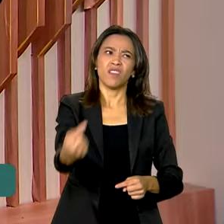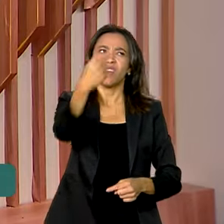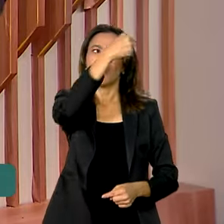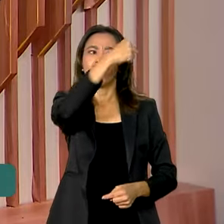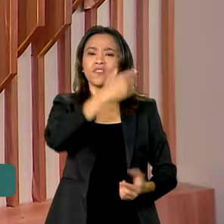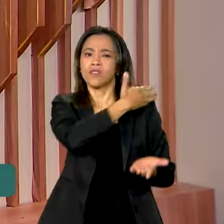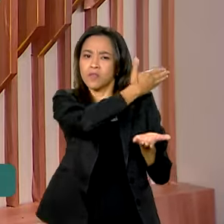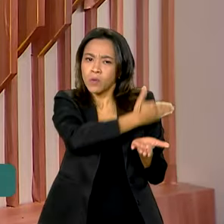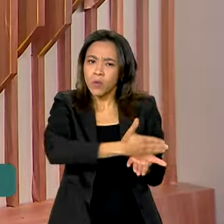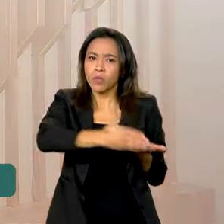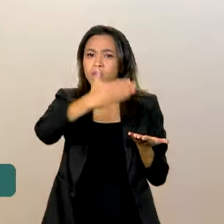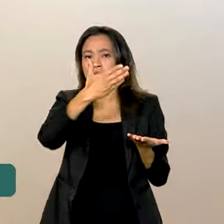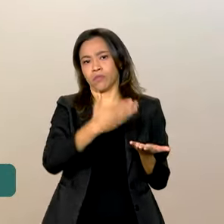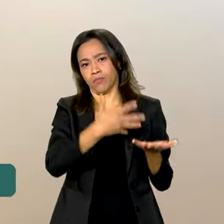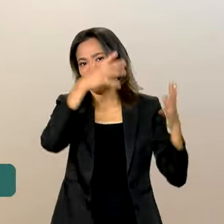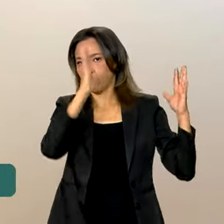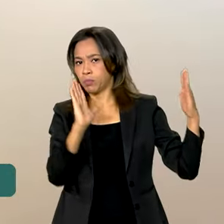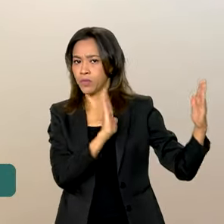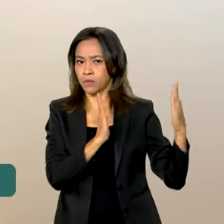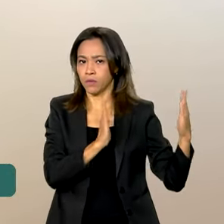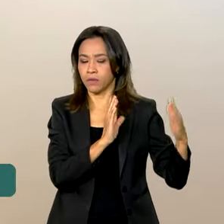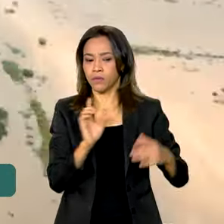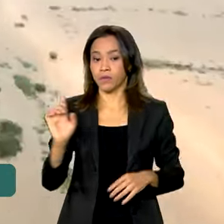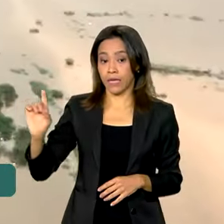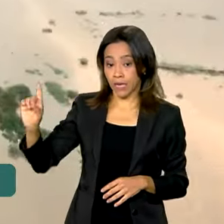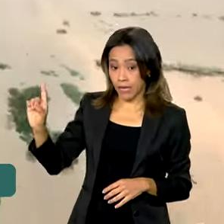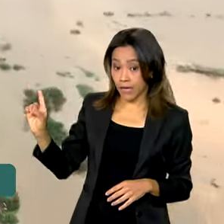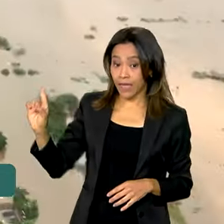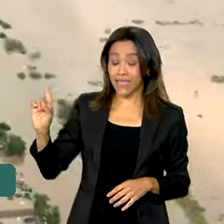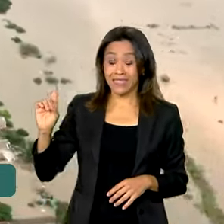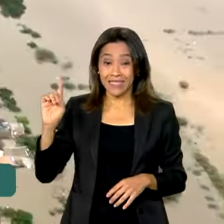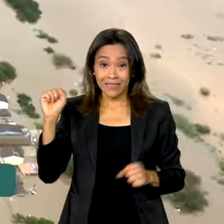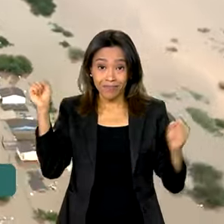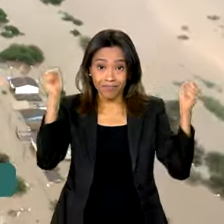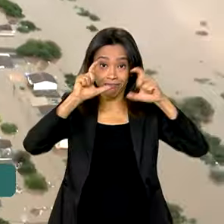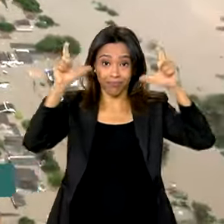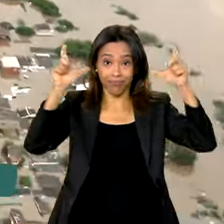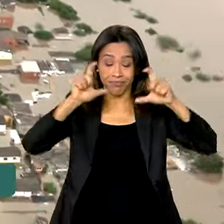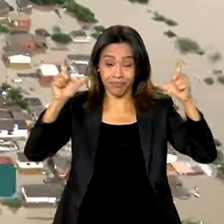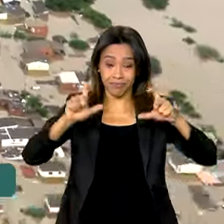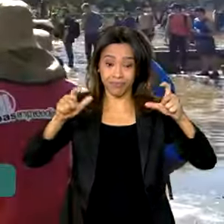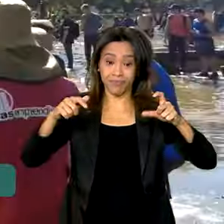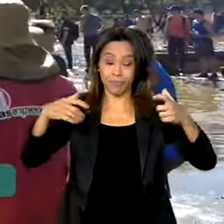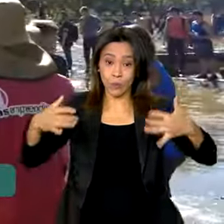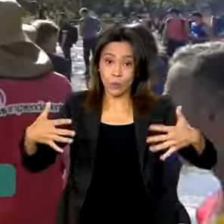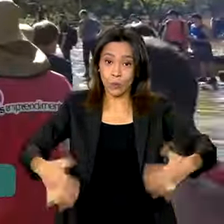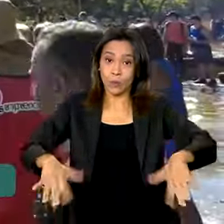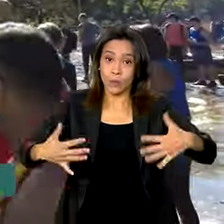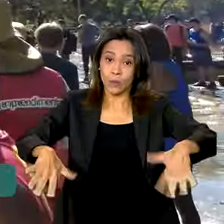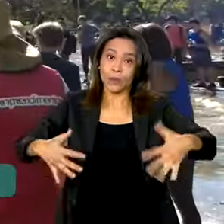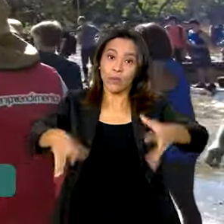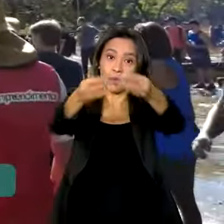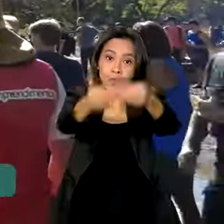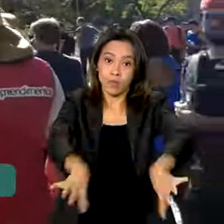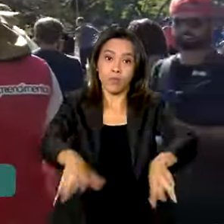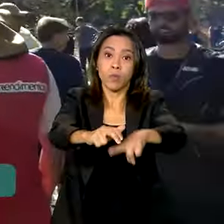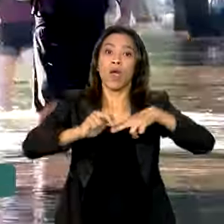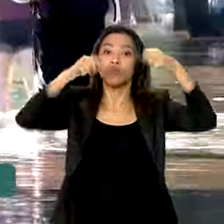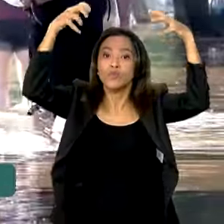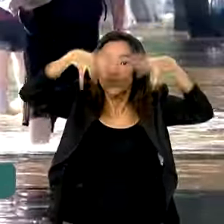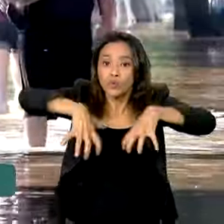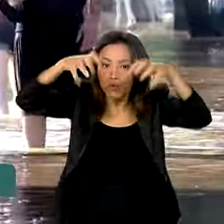emergência no estado. No momento mais crítico enfrentado pelos gaúchos afetados pelas fortes